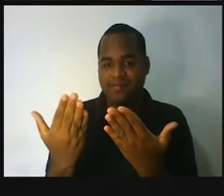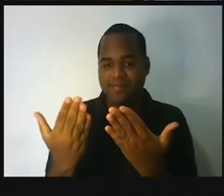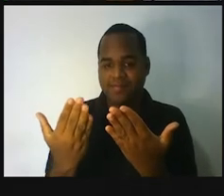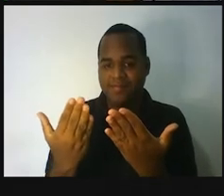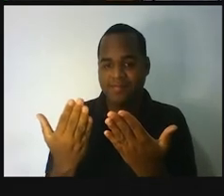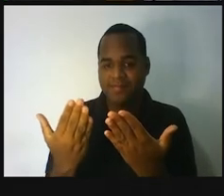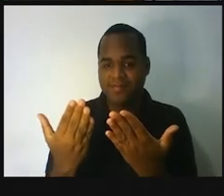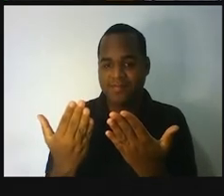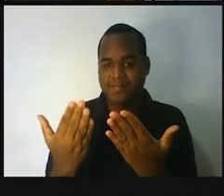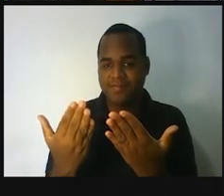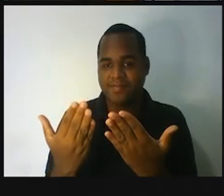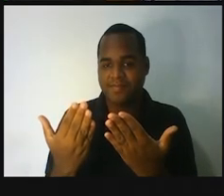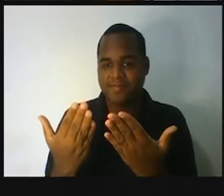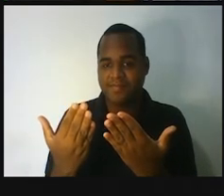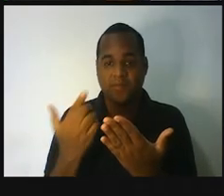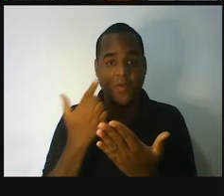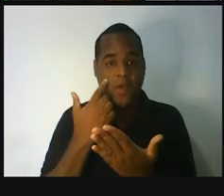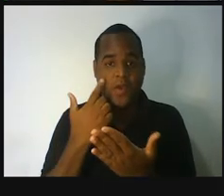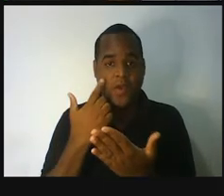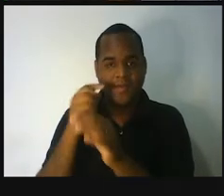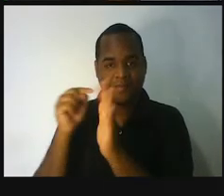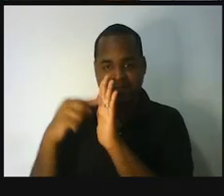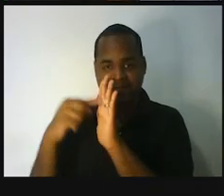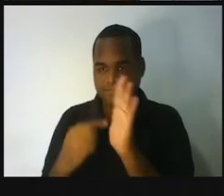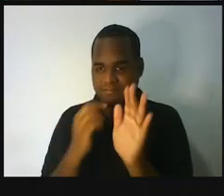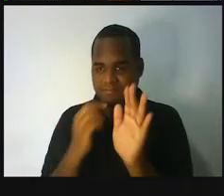Olha só, eu vou puxar essa calculadora aqui.